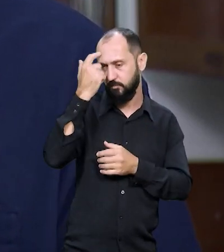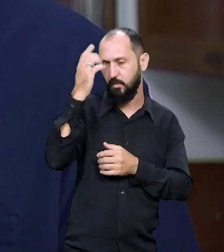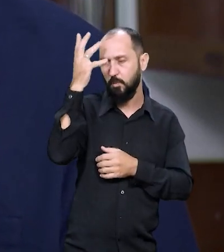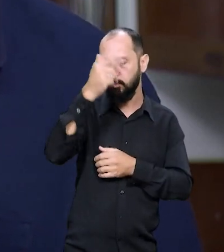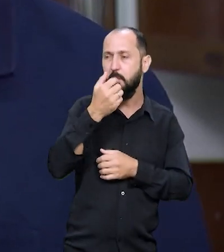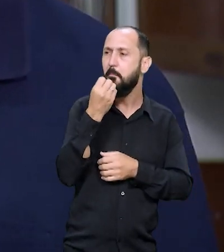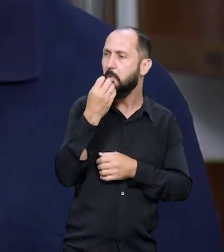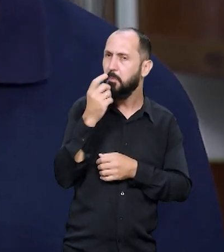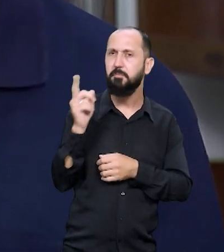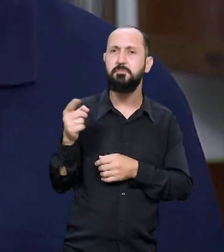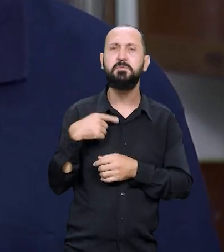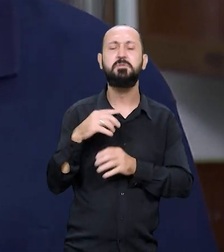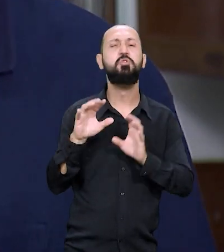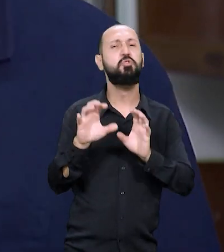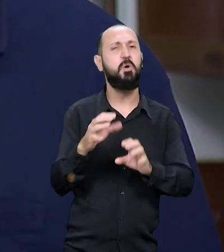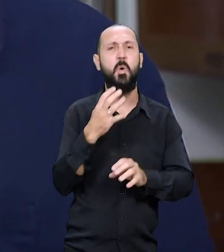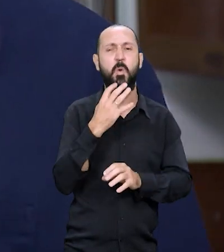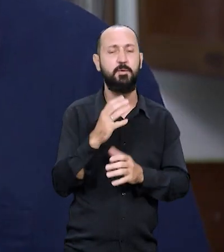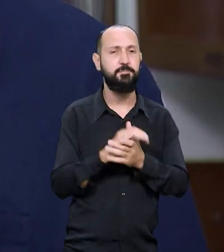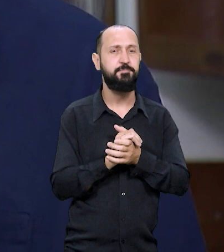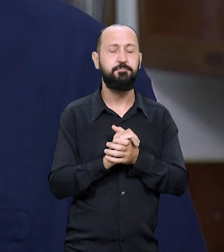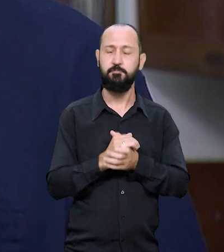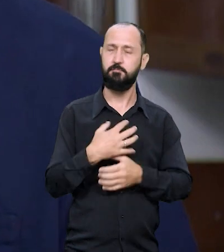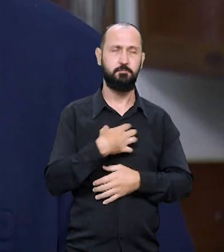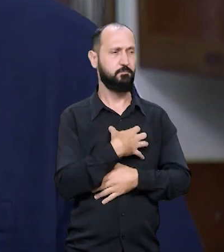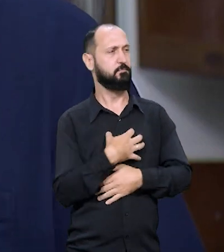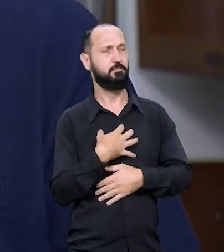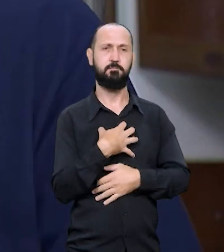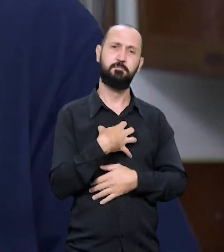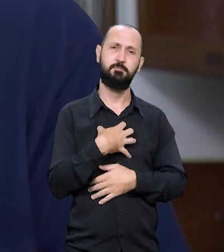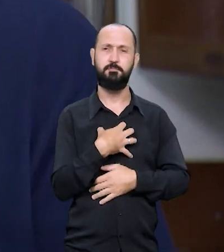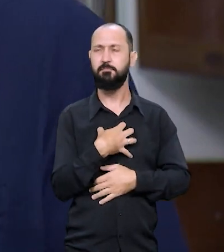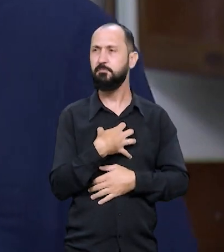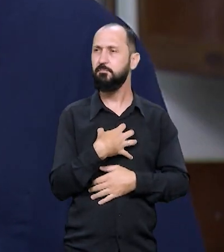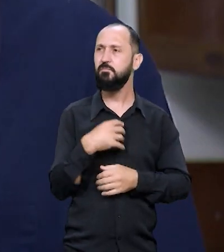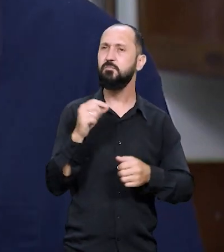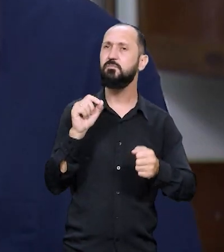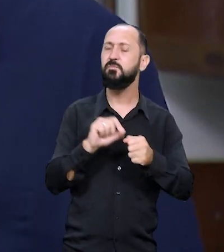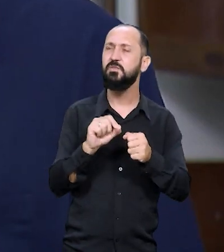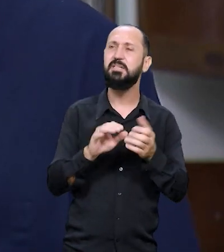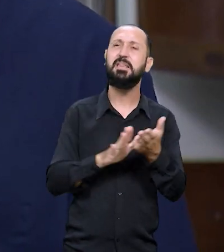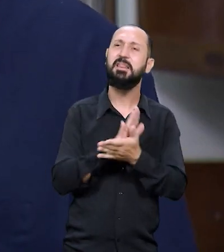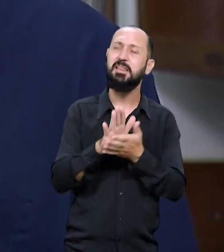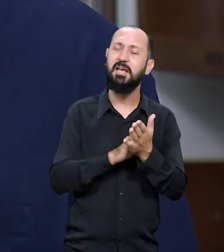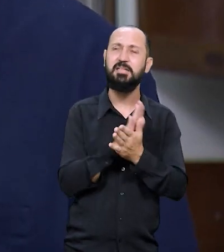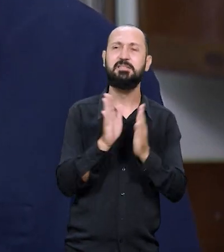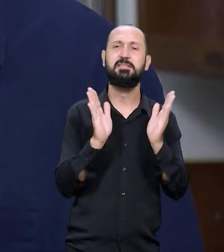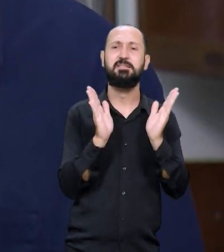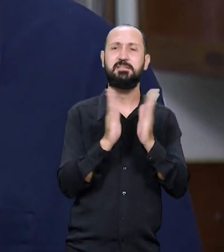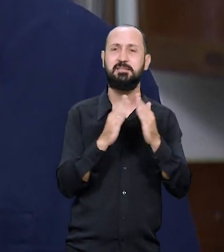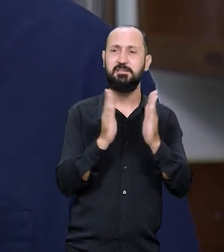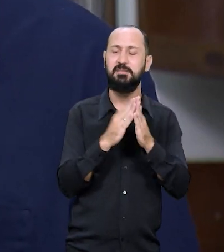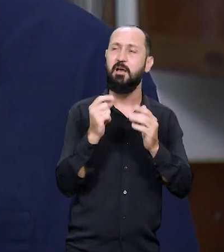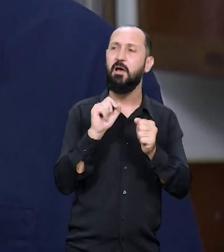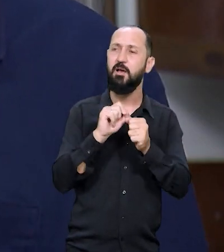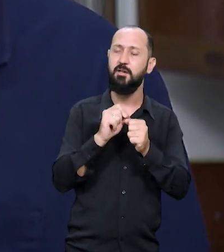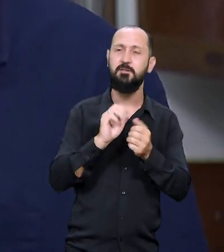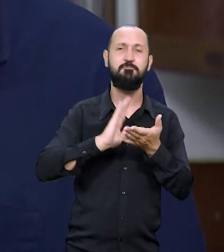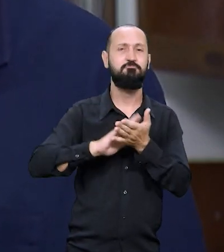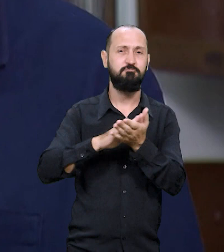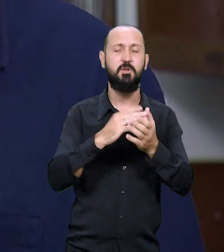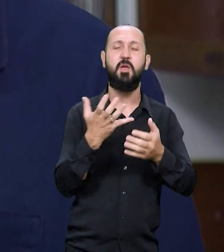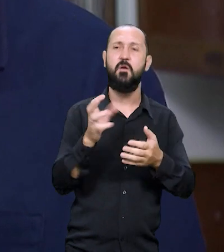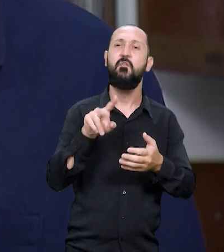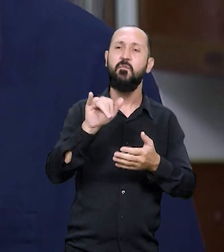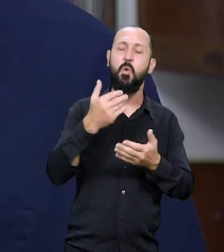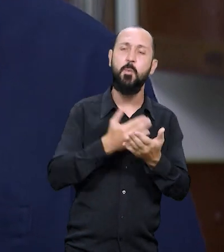achou bom, falou, poxa, você leva jeito. Aí aquilo falou, rapaz, não estou fazendo nada em casa. Quando eu recebo um elogio desse, vou começar a escrever